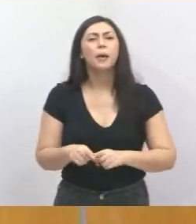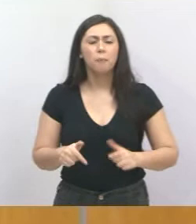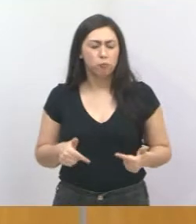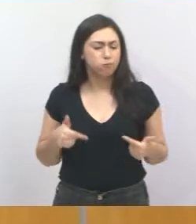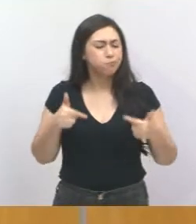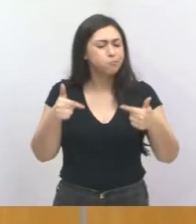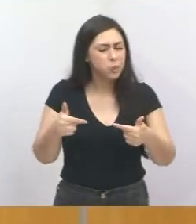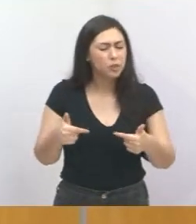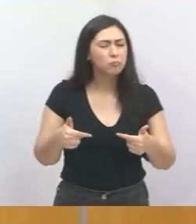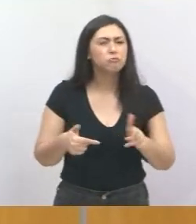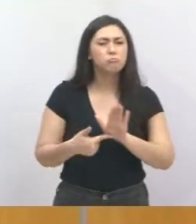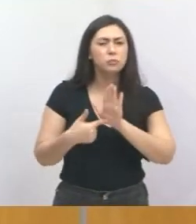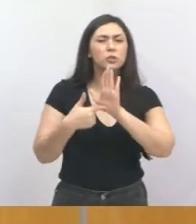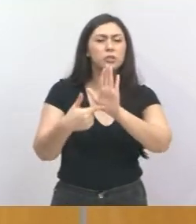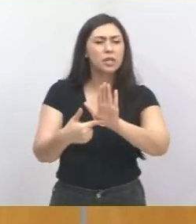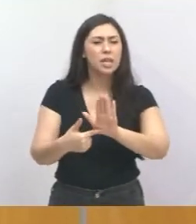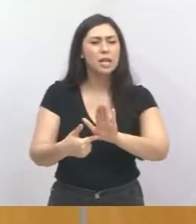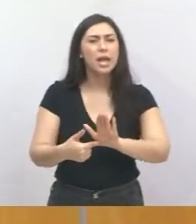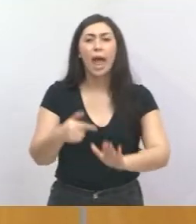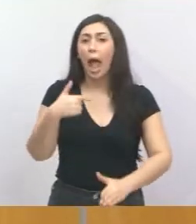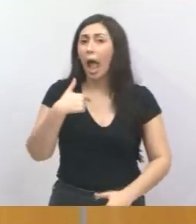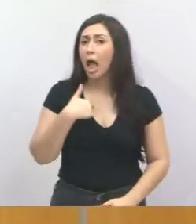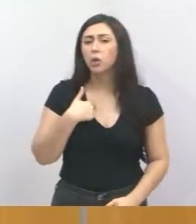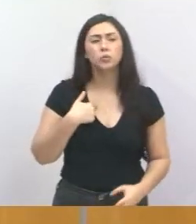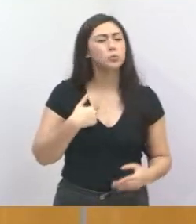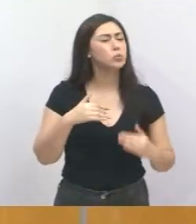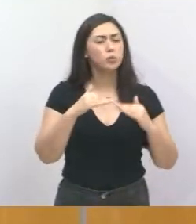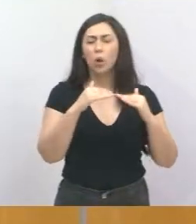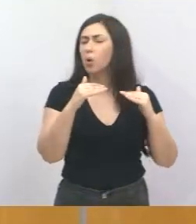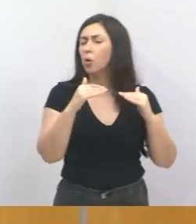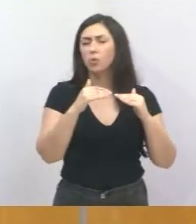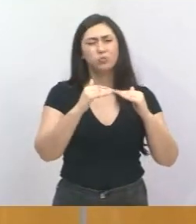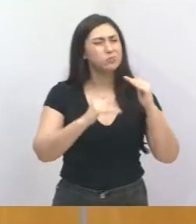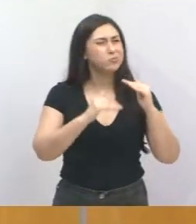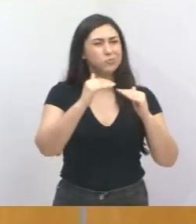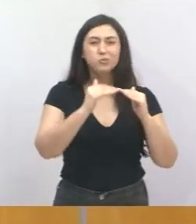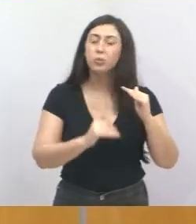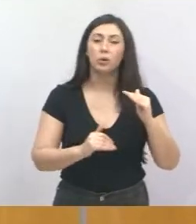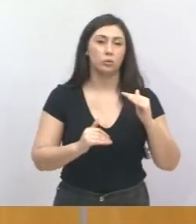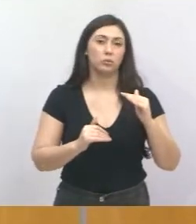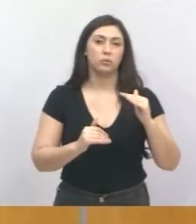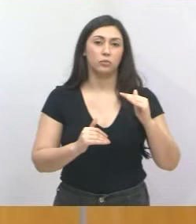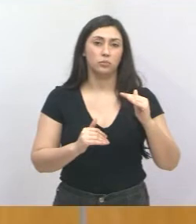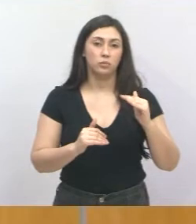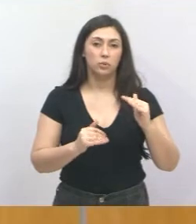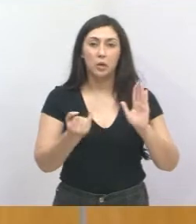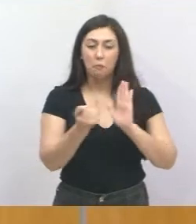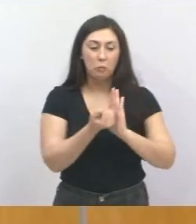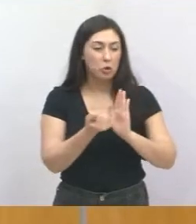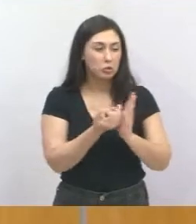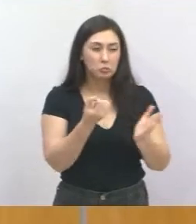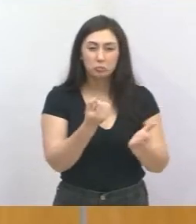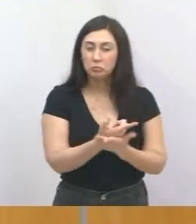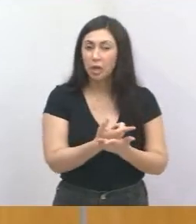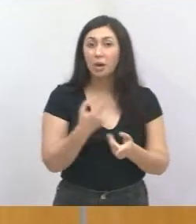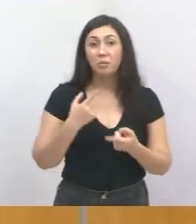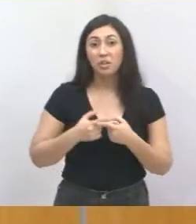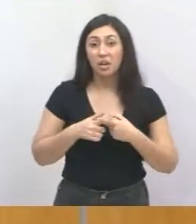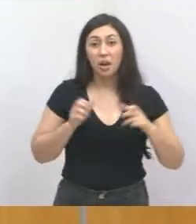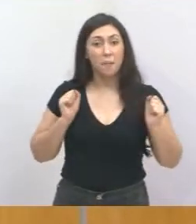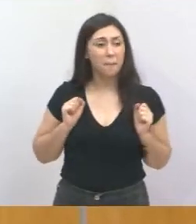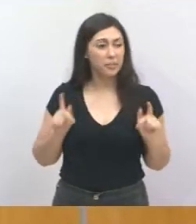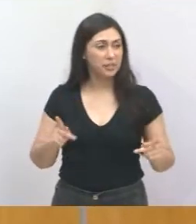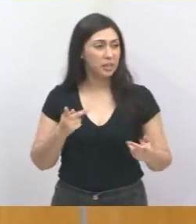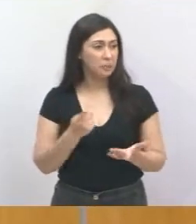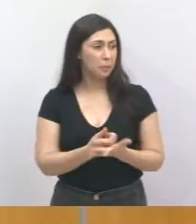o meu compromisso de não votar a favor dessa contribuição previdenciária que vai atingir os aposentados